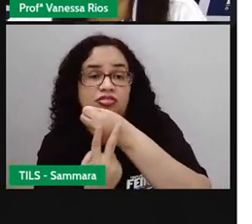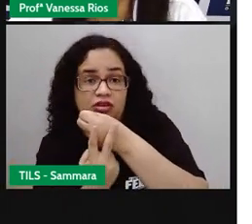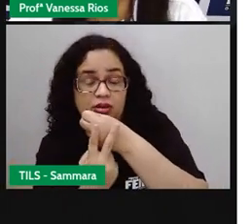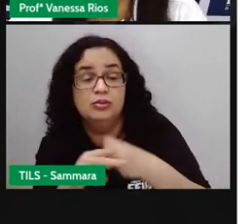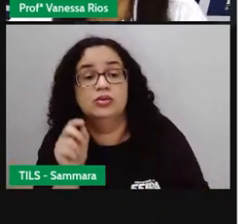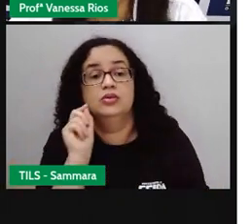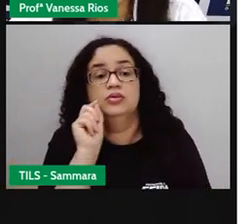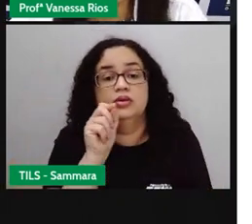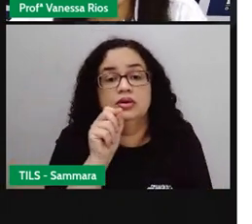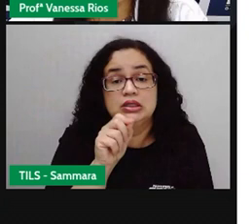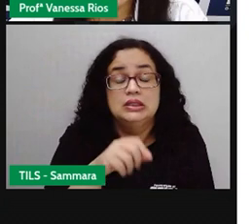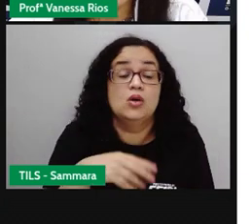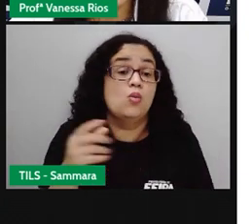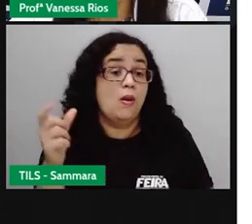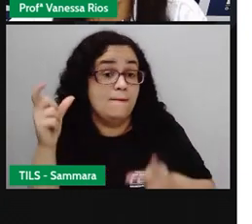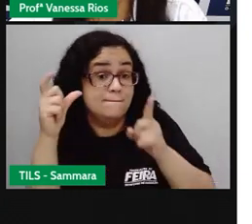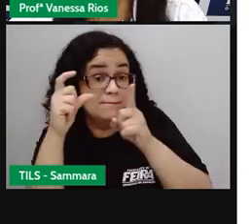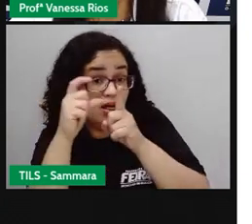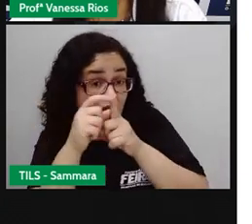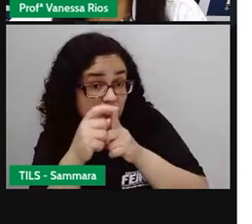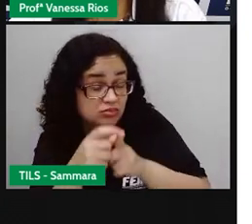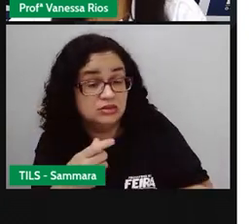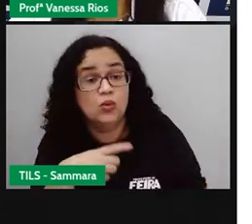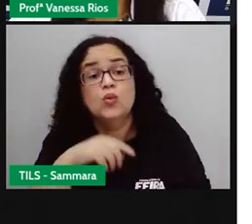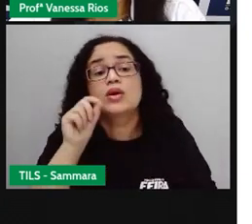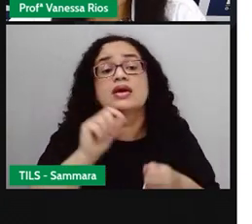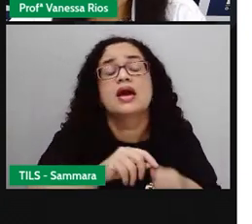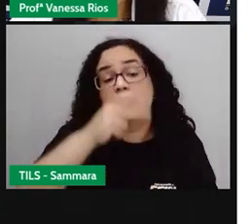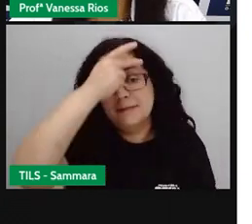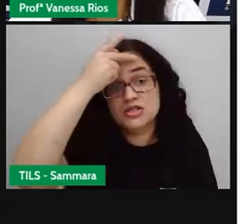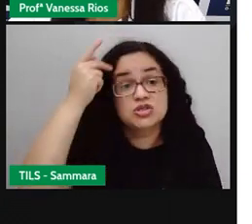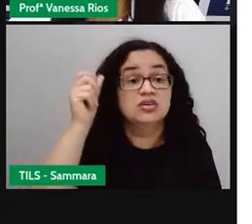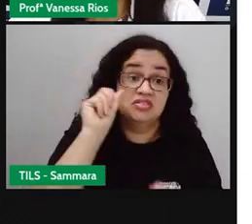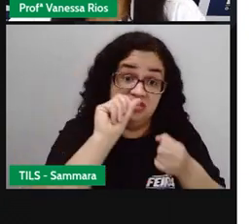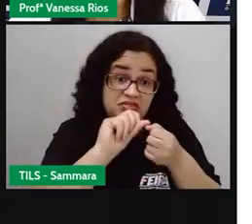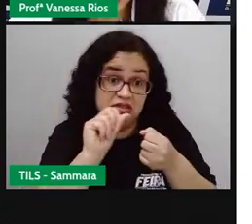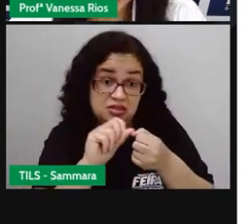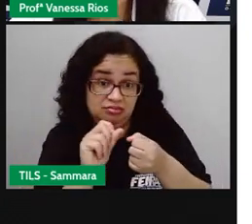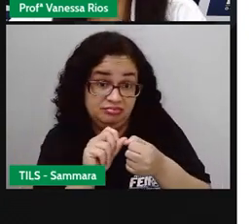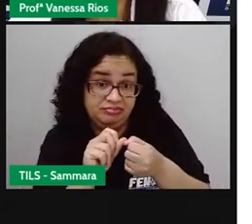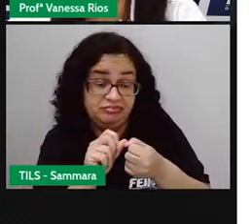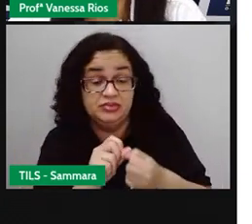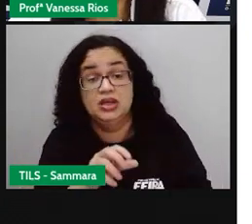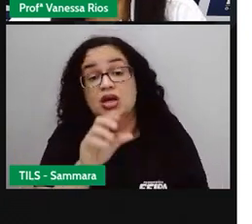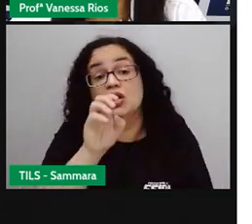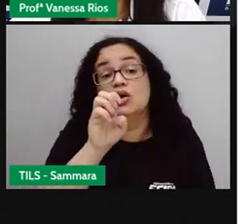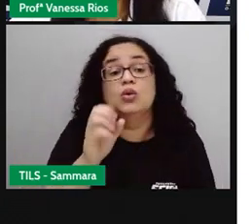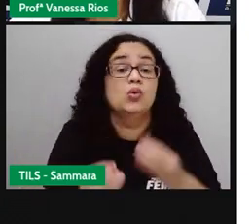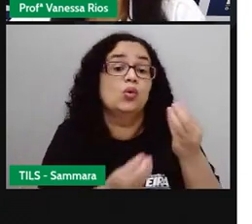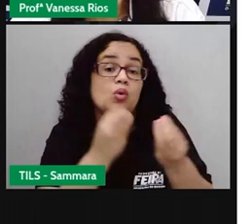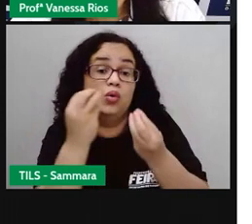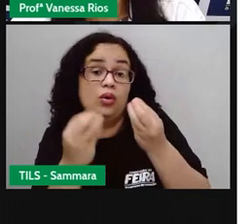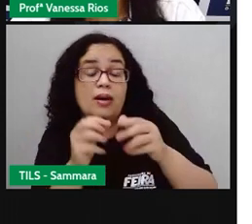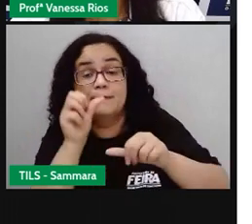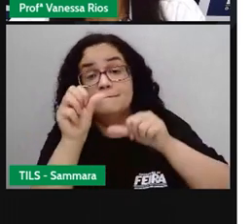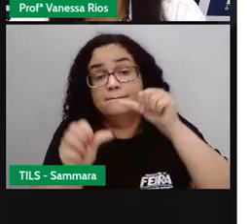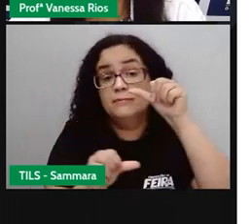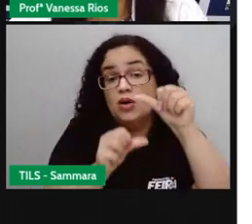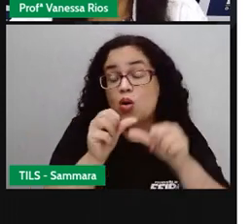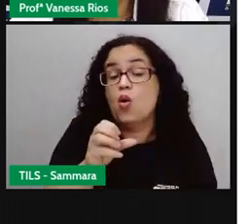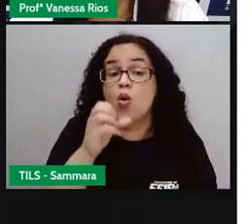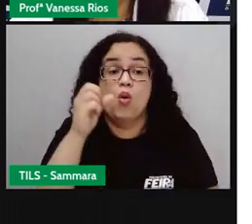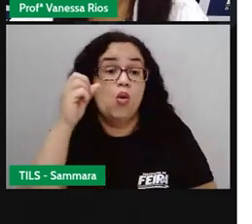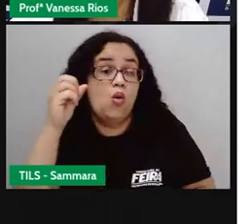Uma palavra que indica ação, estado, mudança de estado,